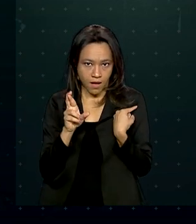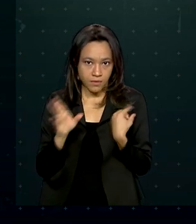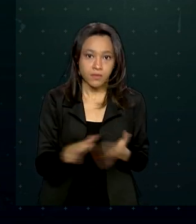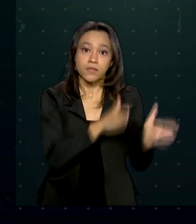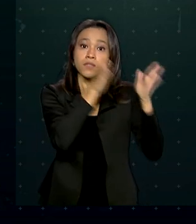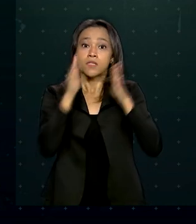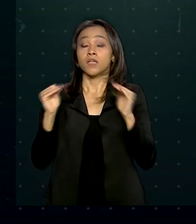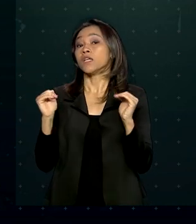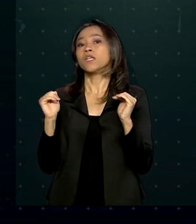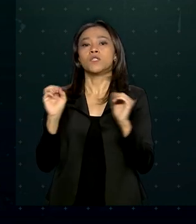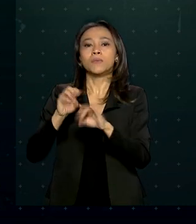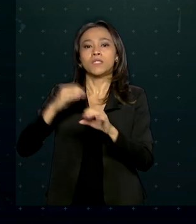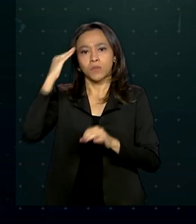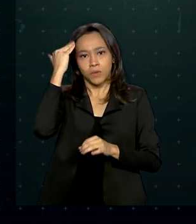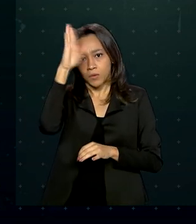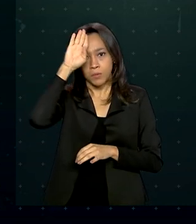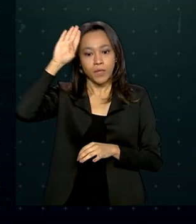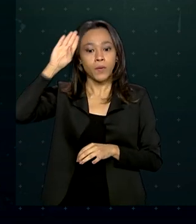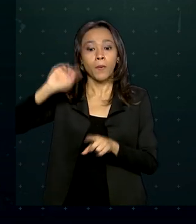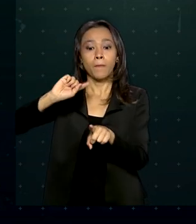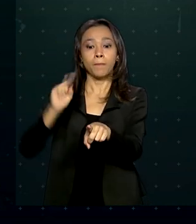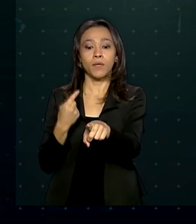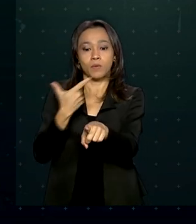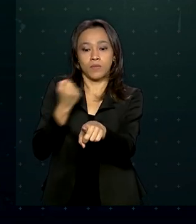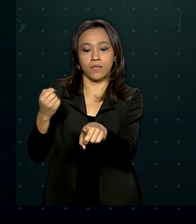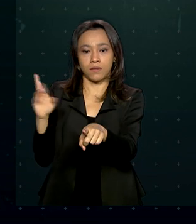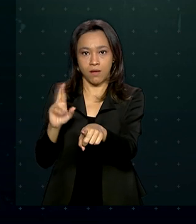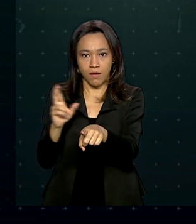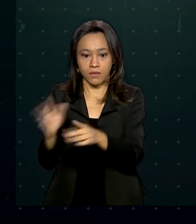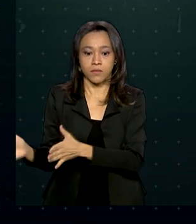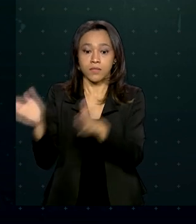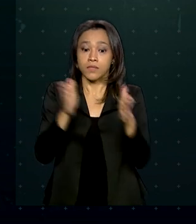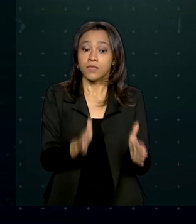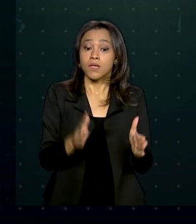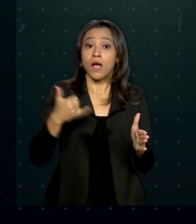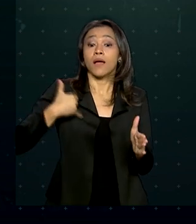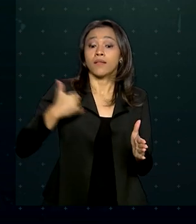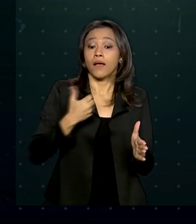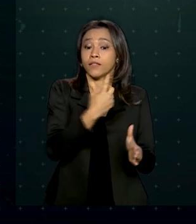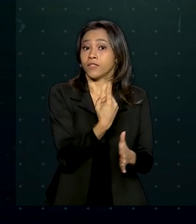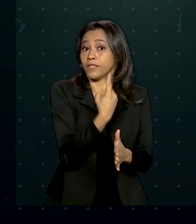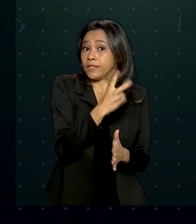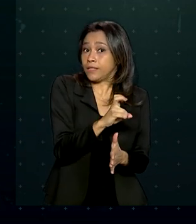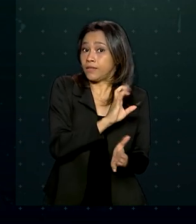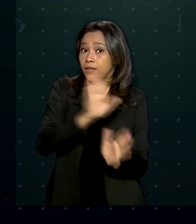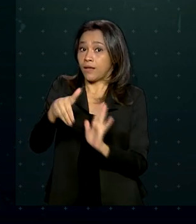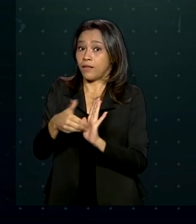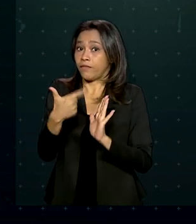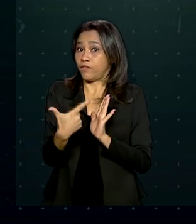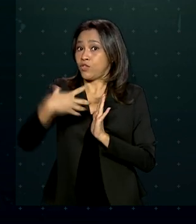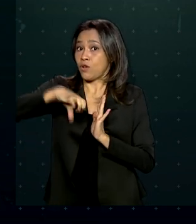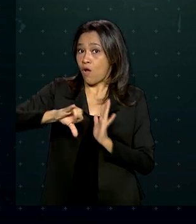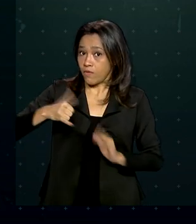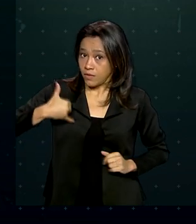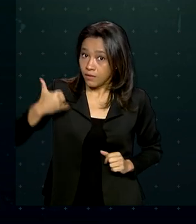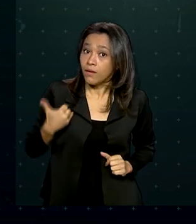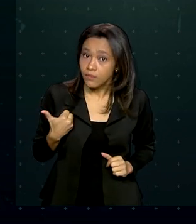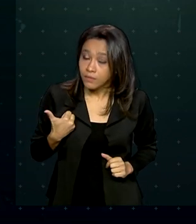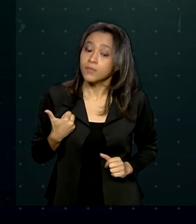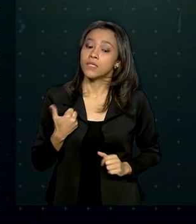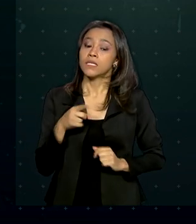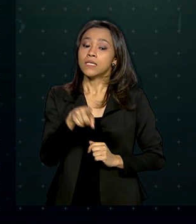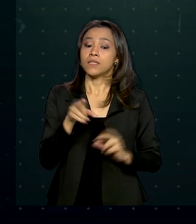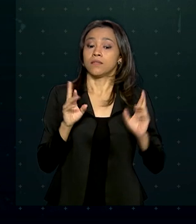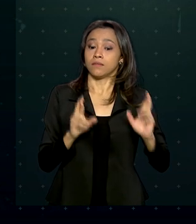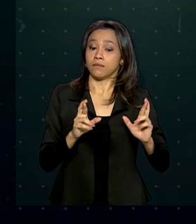as de nível superior, 1.200 reais. Os residentes deverão ter entre 15 e 29 anos de idade. A estimativa é